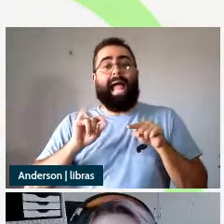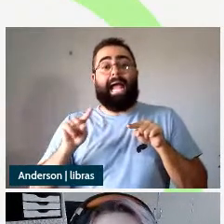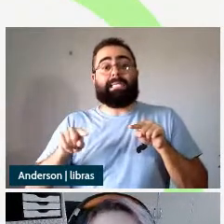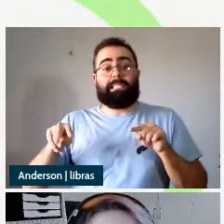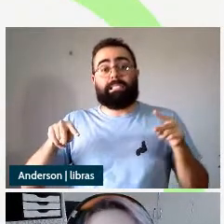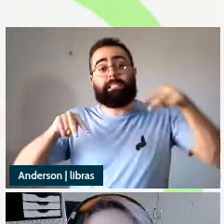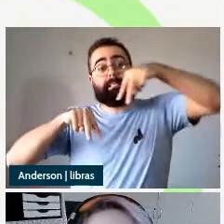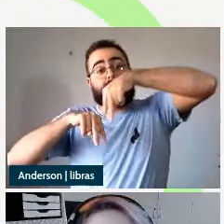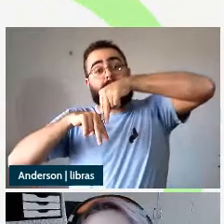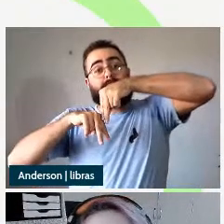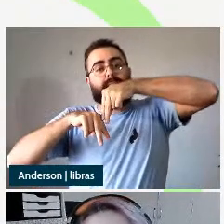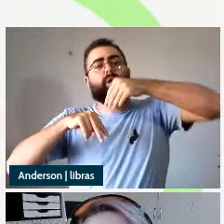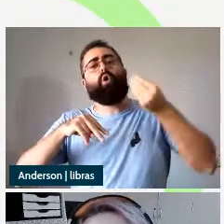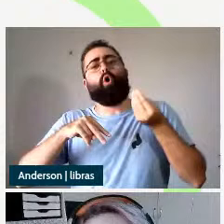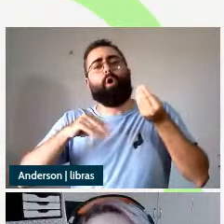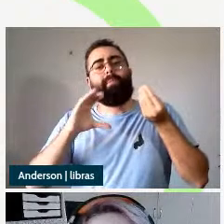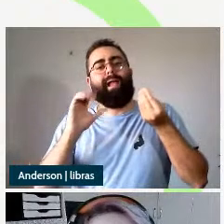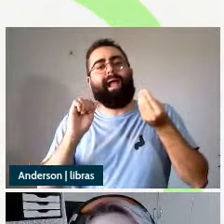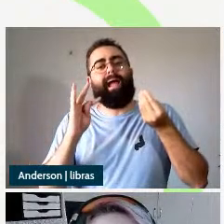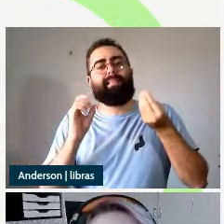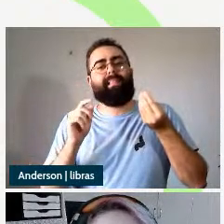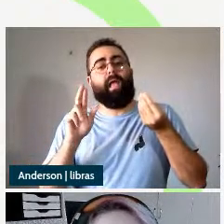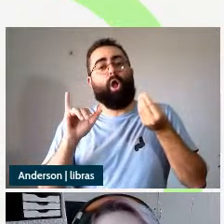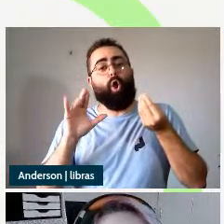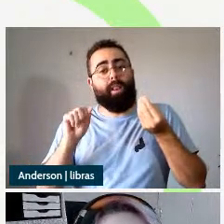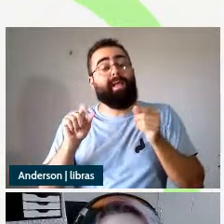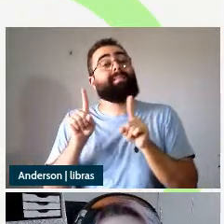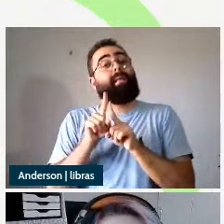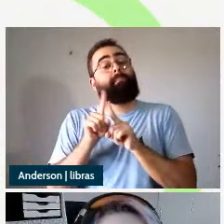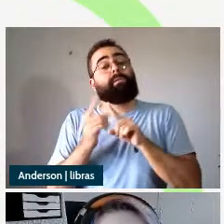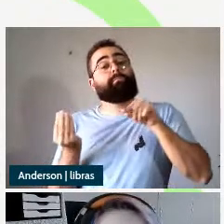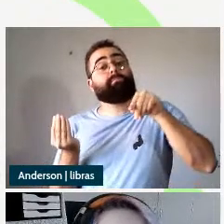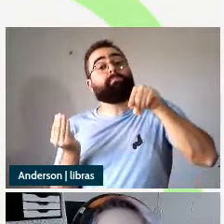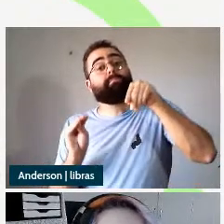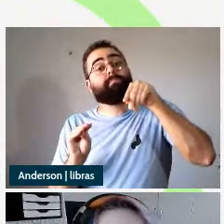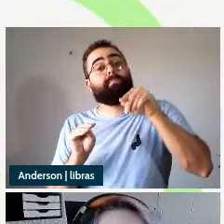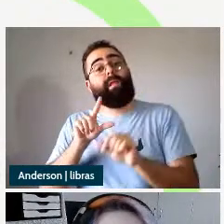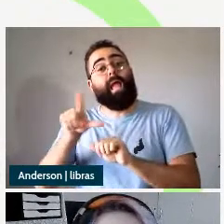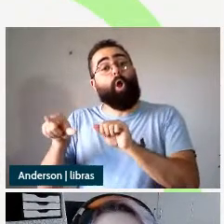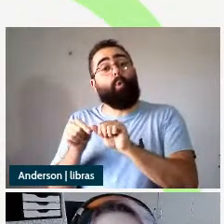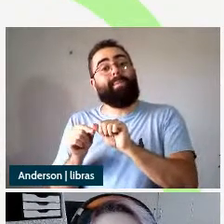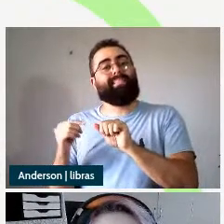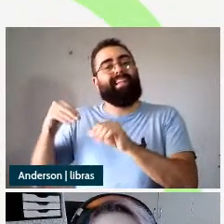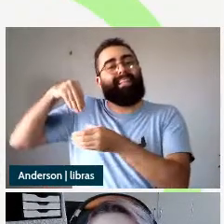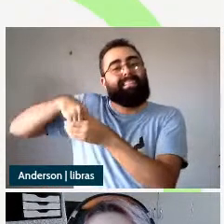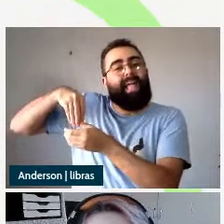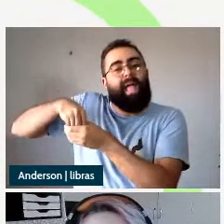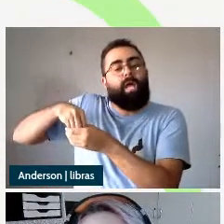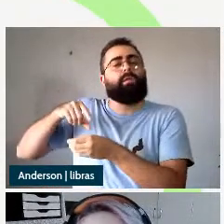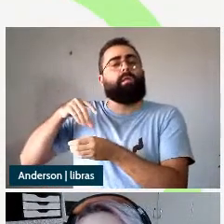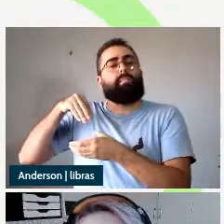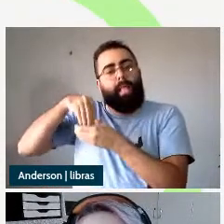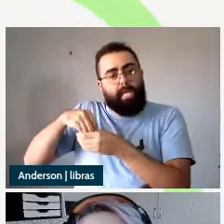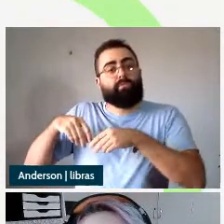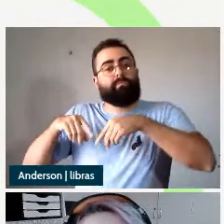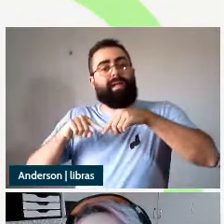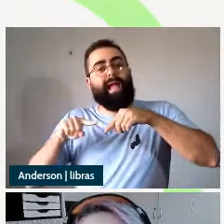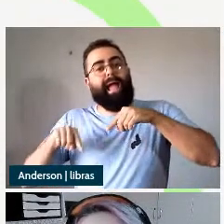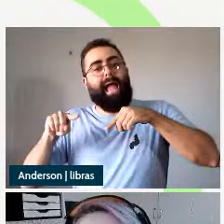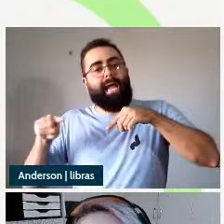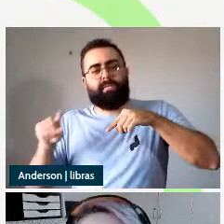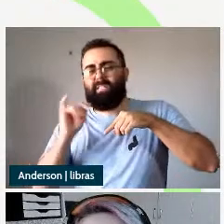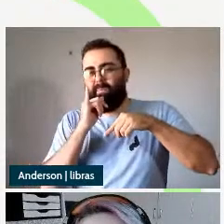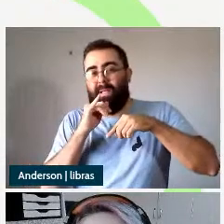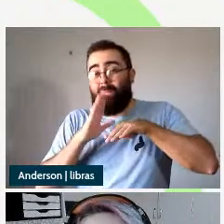argumentos externos além de uma inserção de argumento interno feito na raiz e para uma proposta como a MD que a raiz é